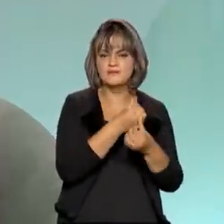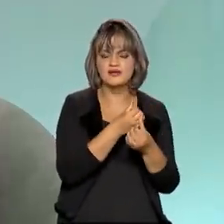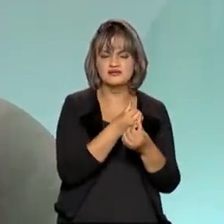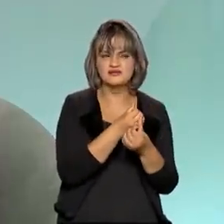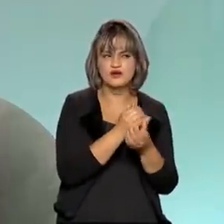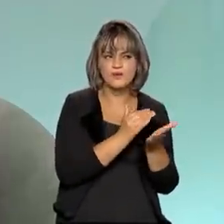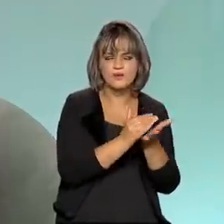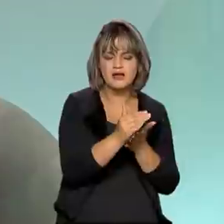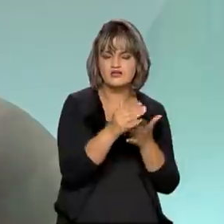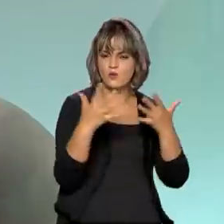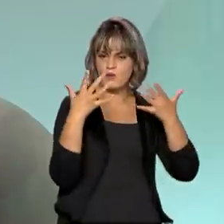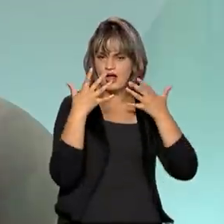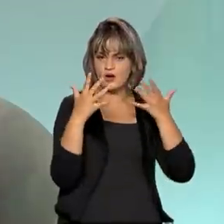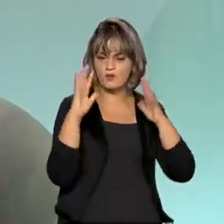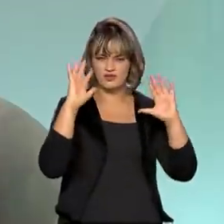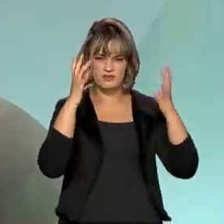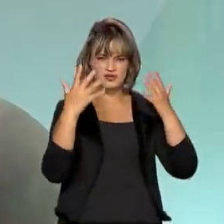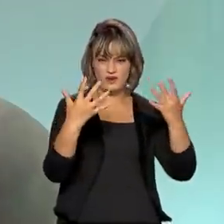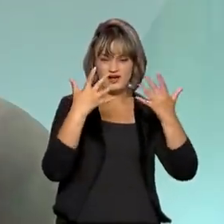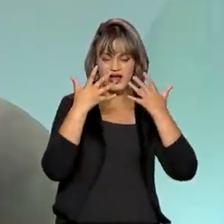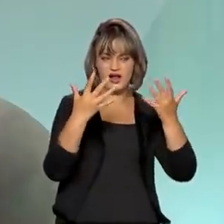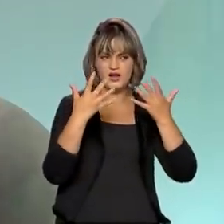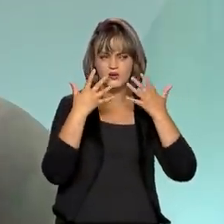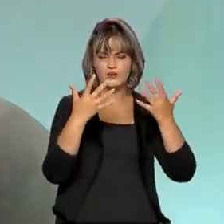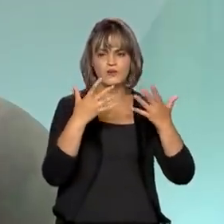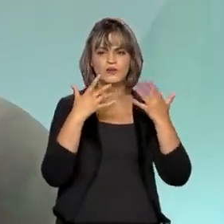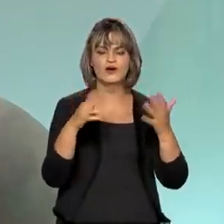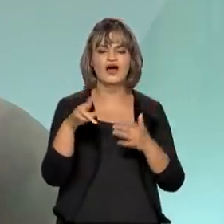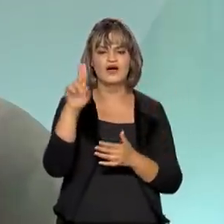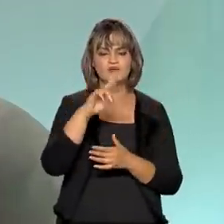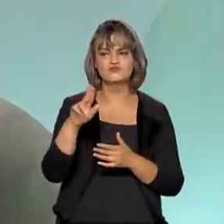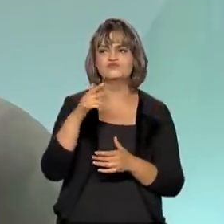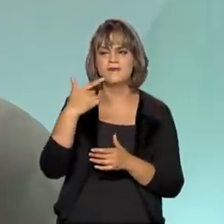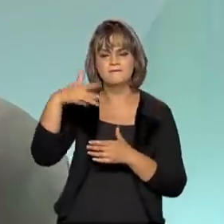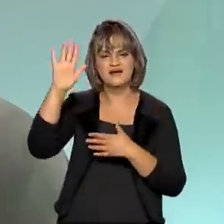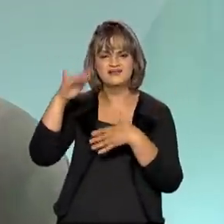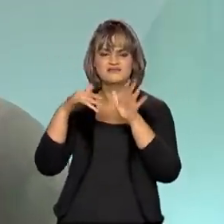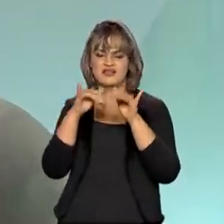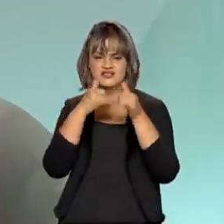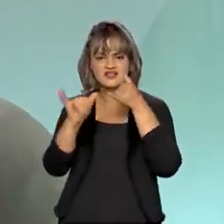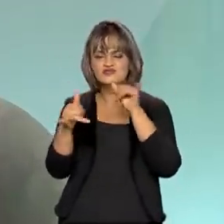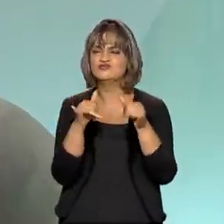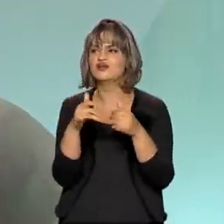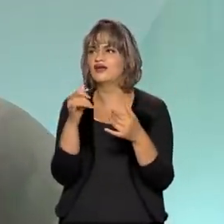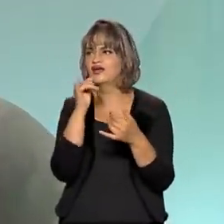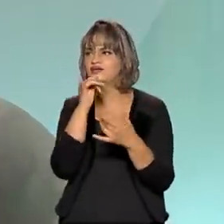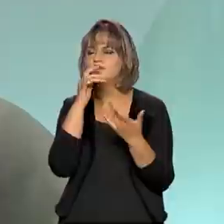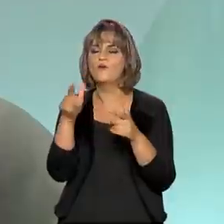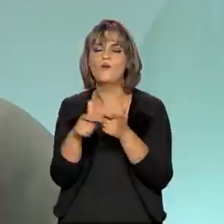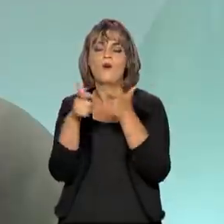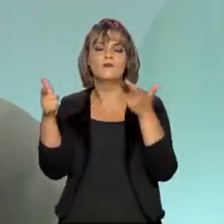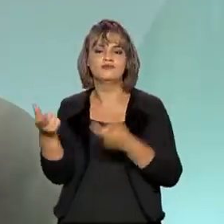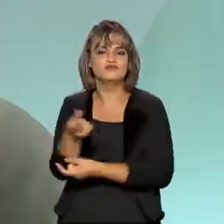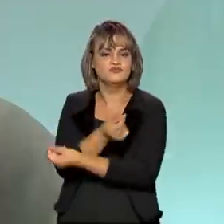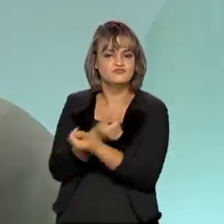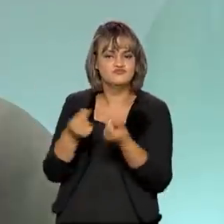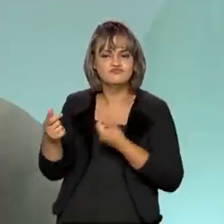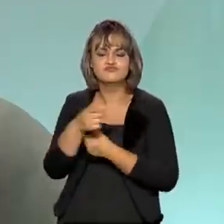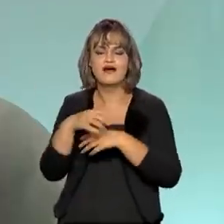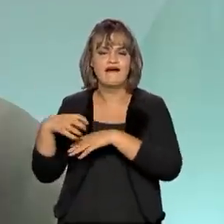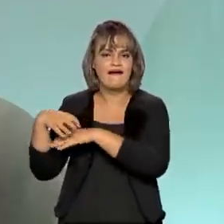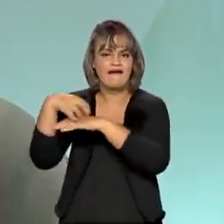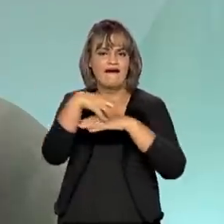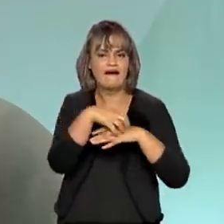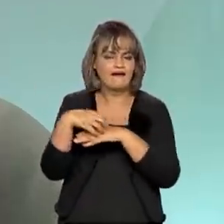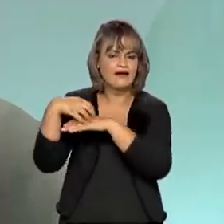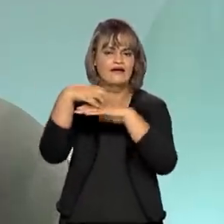início do verão, então, aumento de temperaturas, você tem crescimento de carga. Associado a uma expansão econômica, você tem um crescimento de carga. Então,